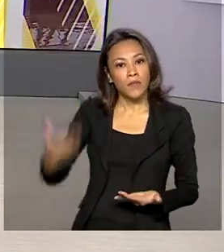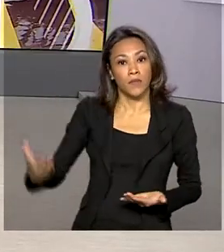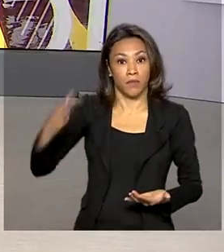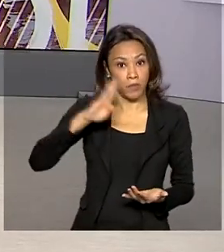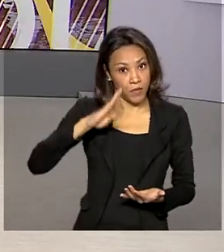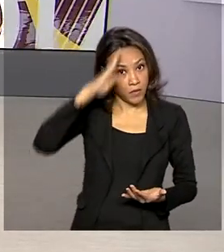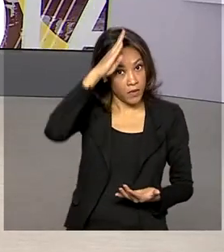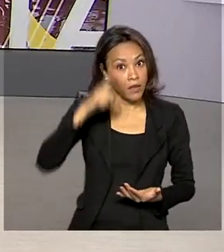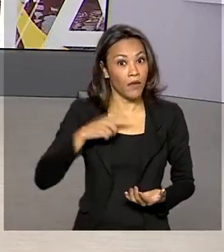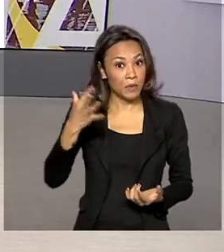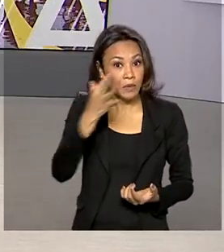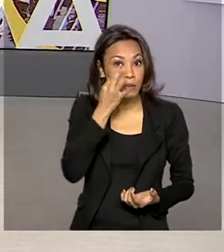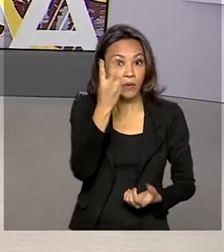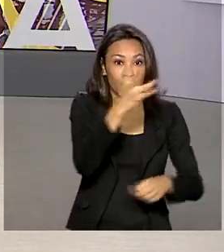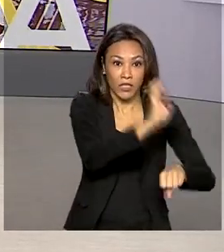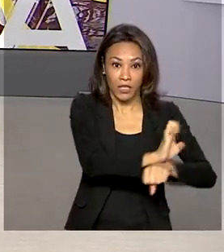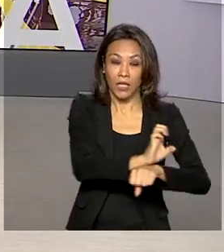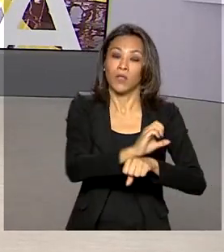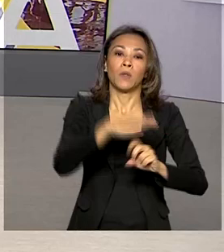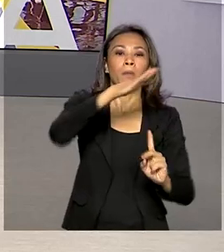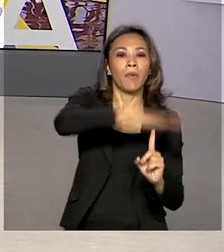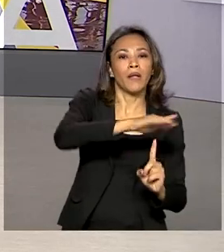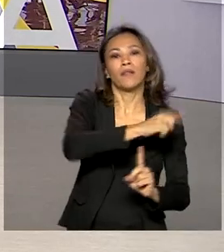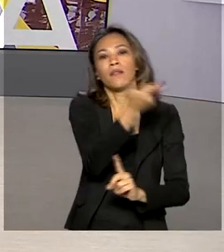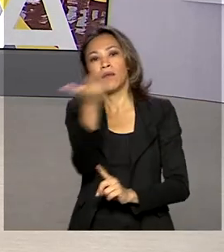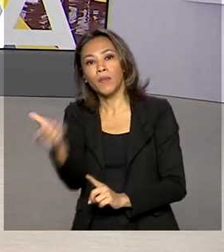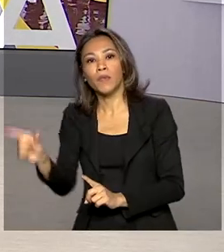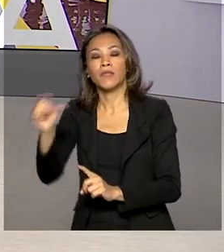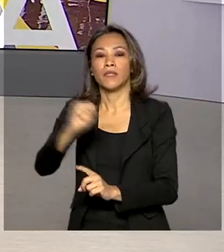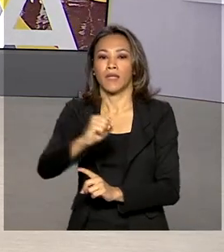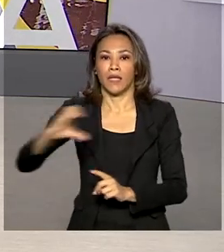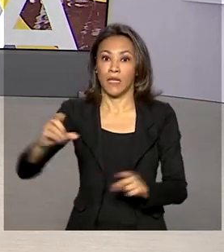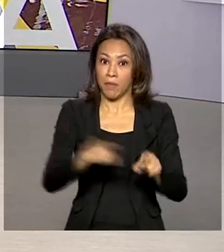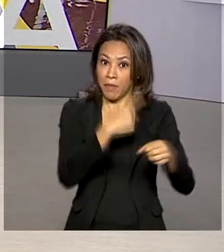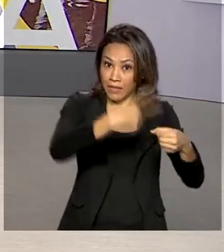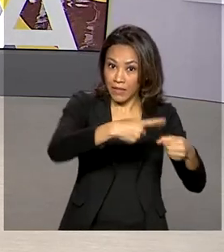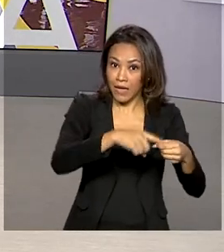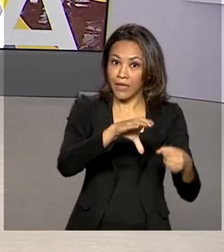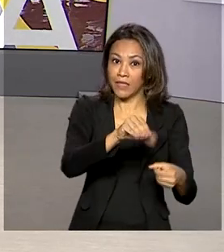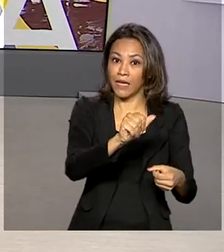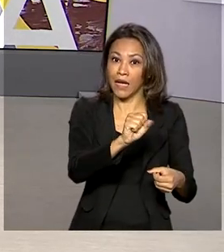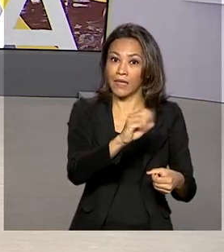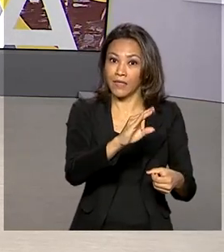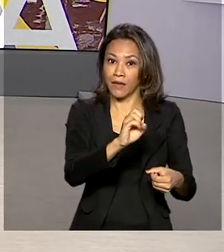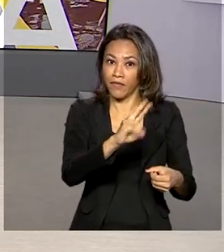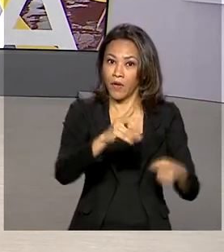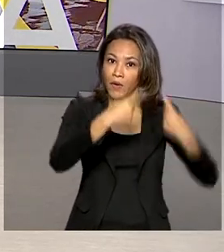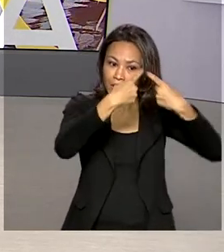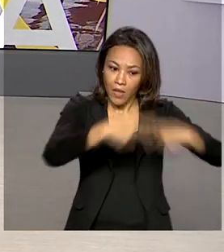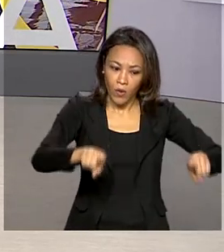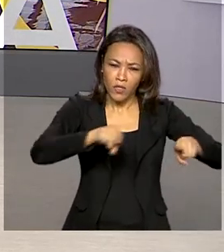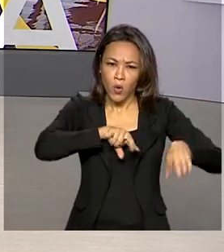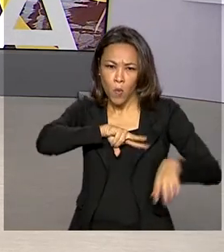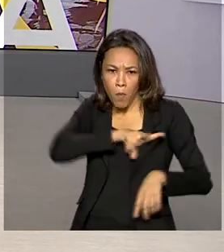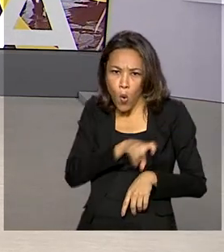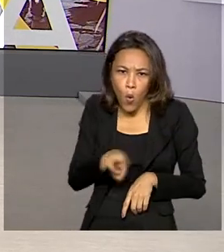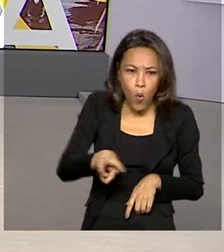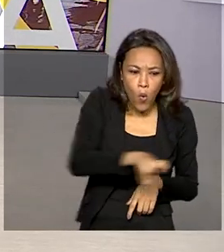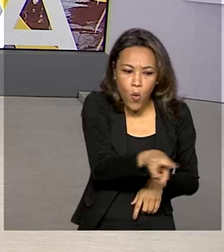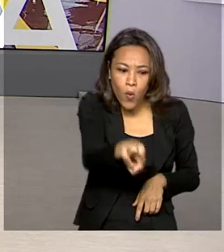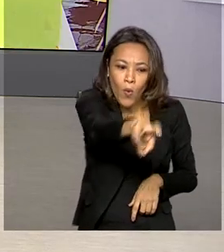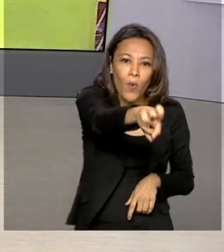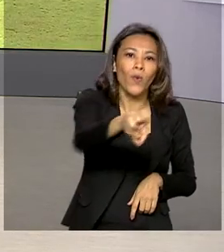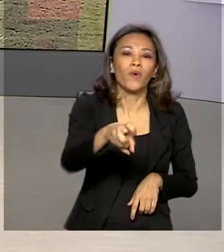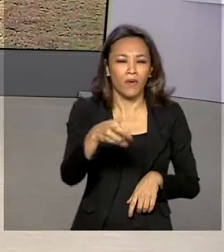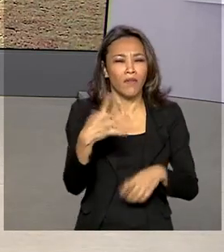do Paraná e Santa Catarina. Primeiro, ele vai estar em Cascavel para a inauguração do Centro Nacional de Treinamento de Atletismo e é para